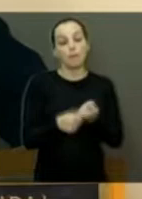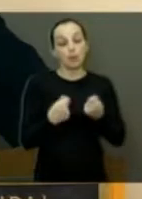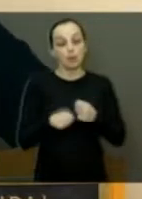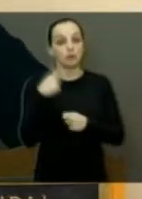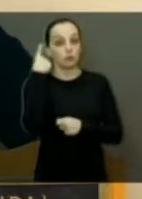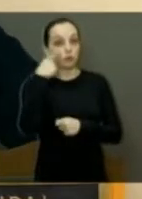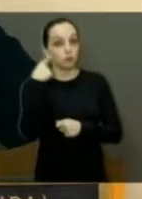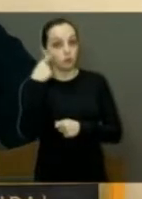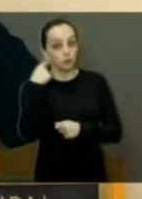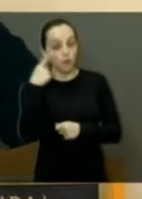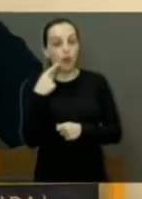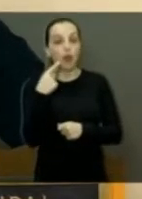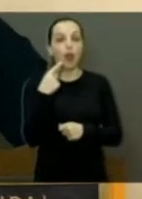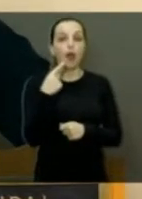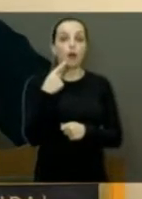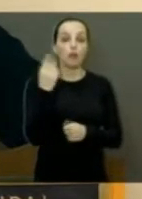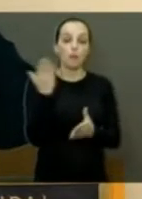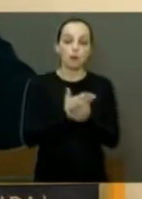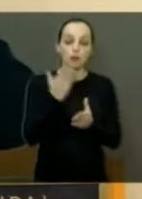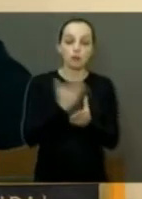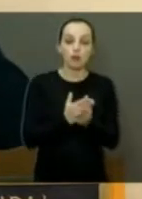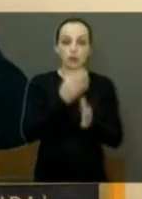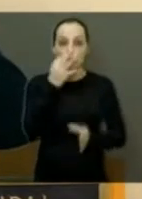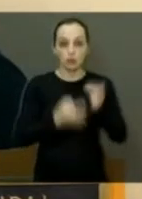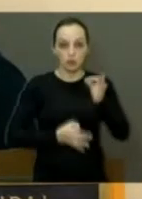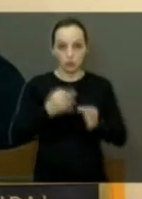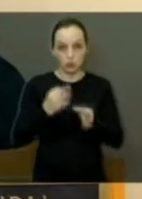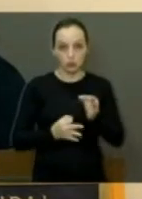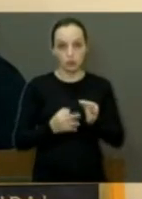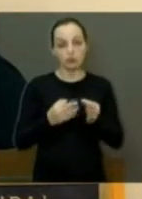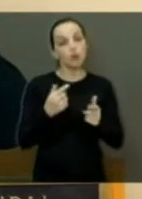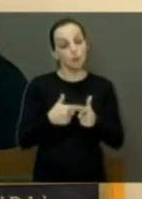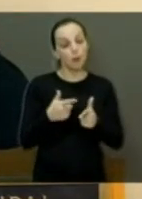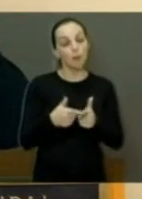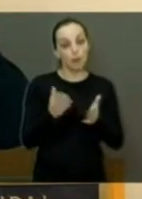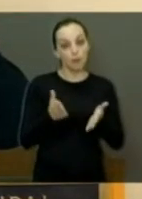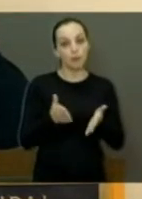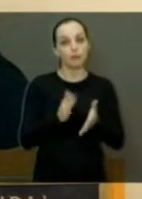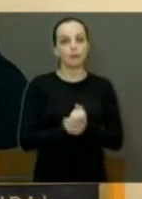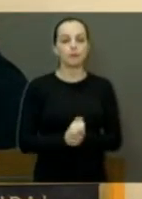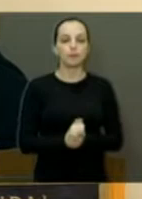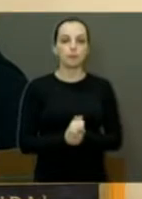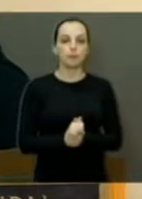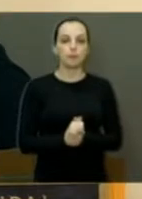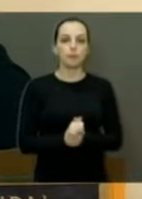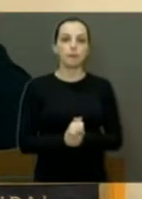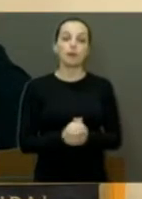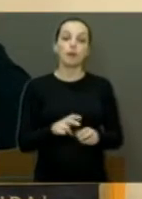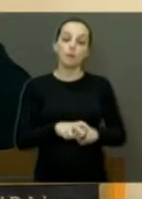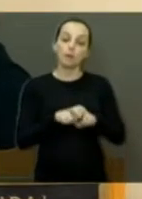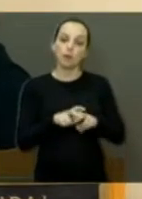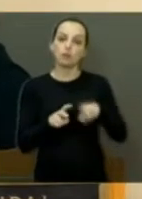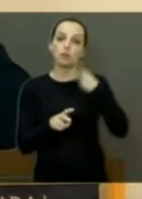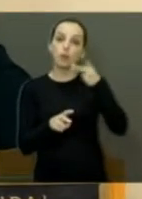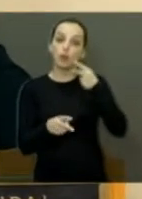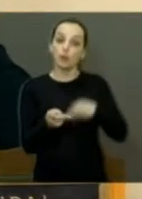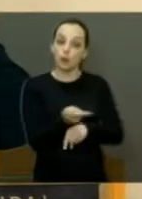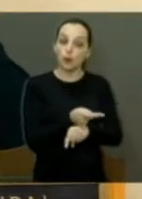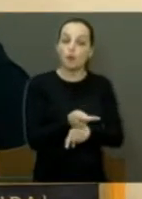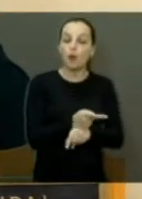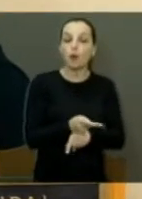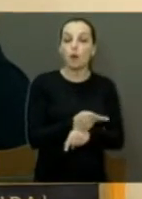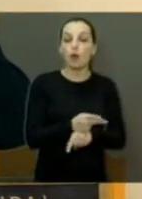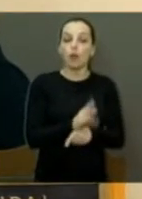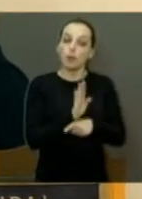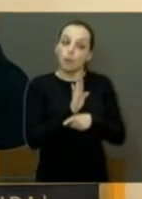advogado e para uma ação. Então é aí que está o problema. Por isso que o vereador, às vezes, é procurado para